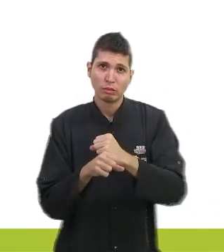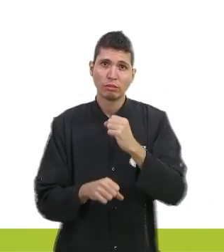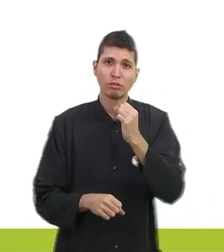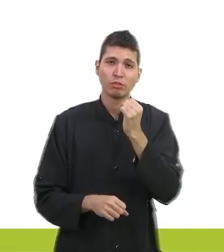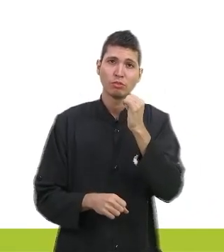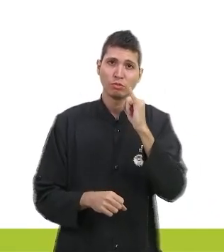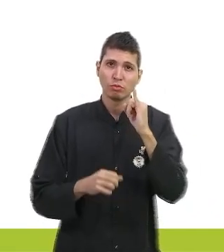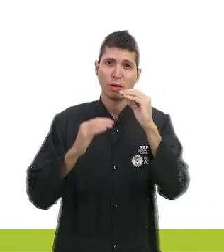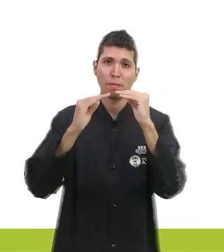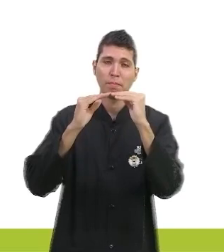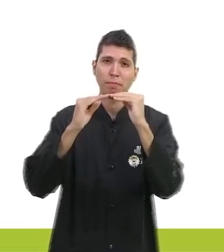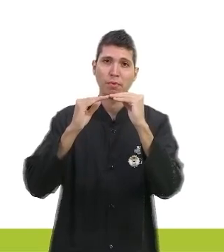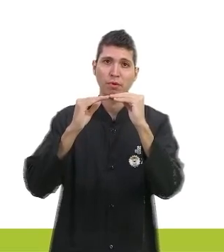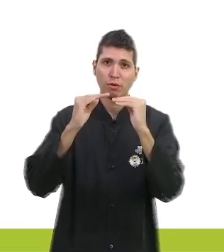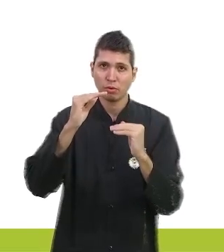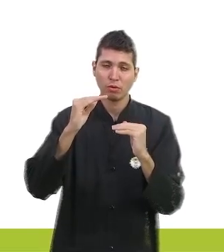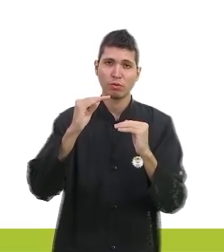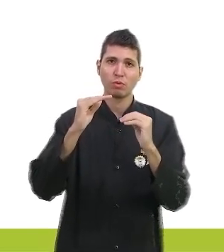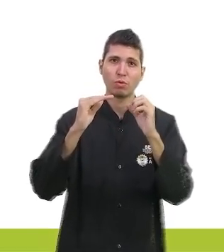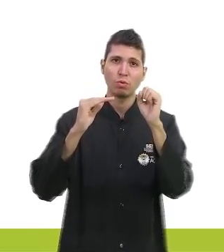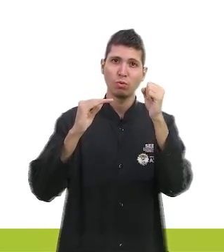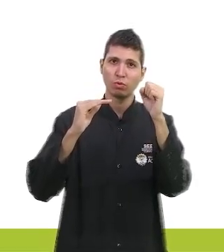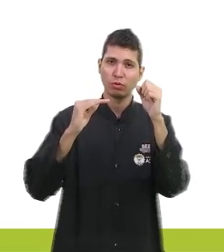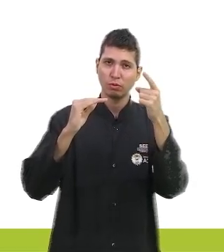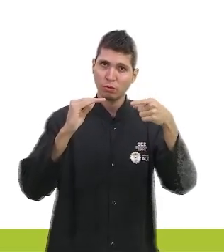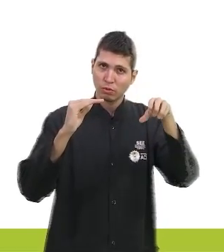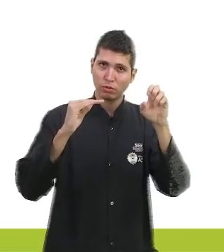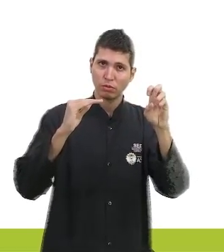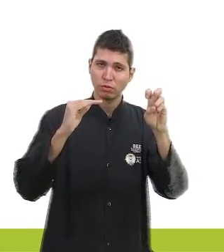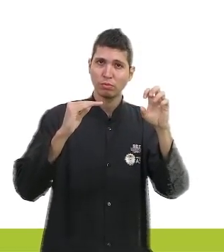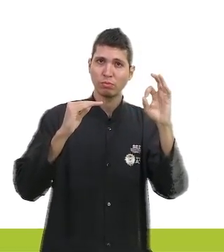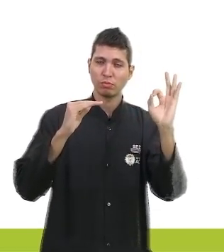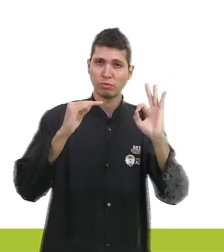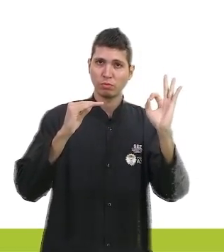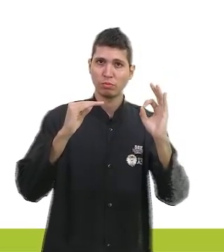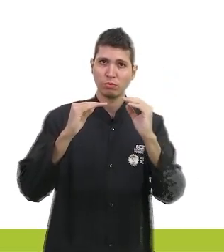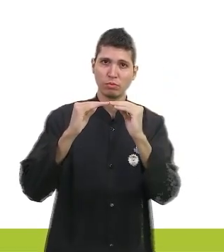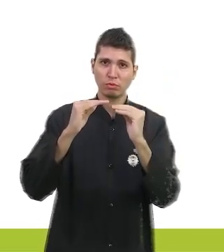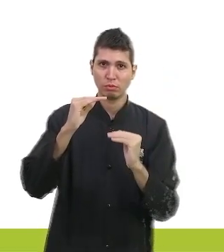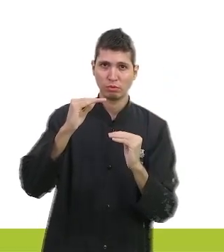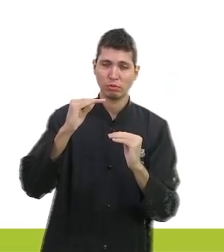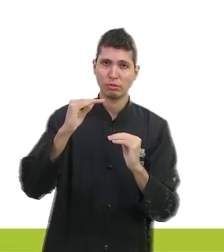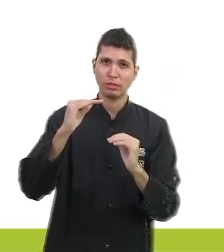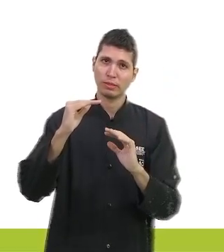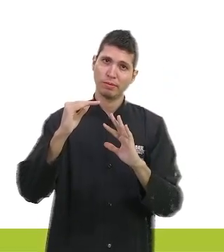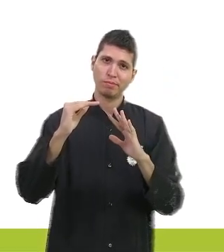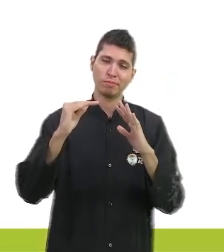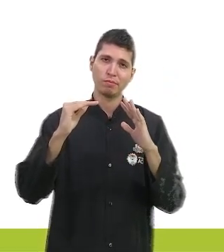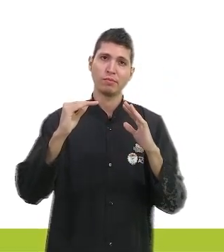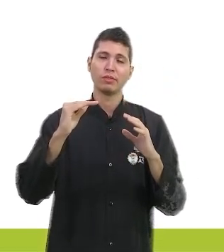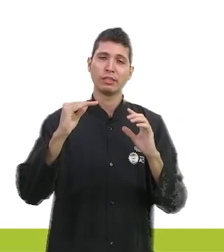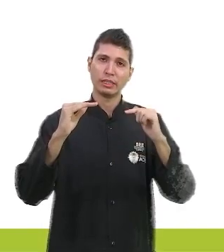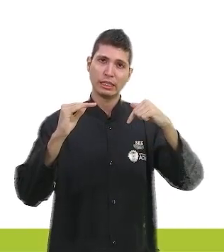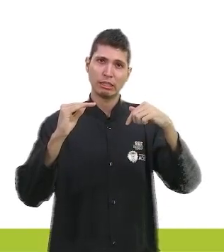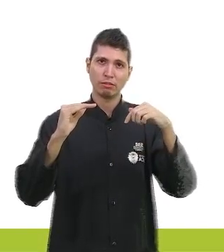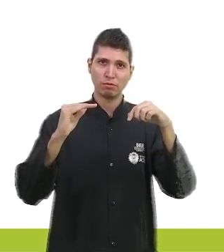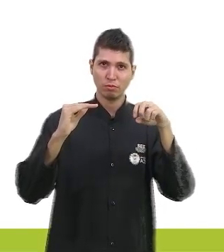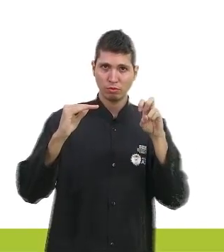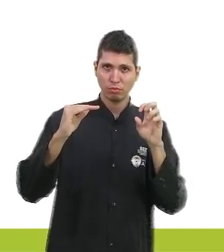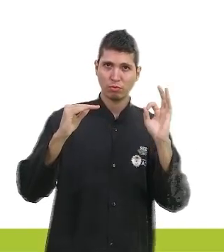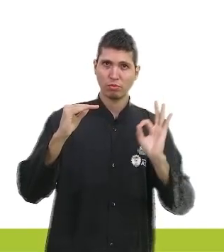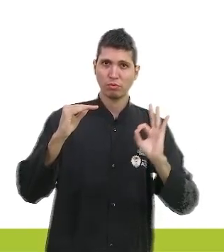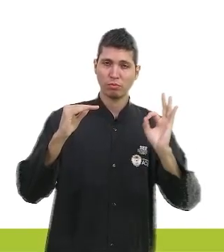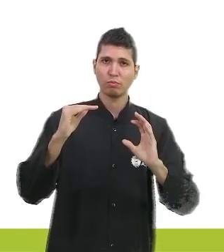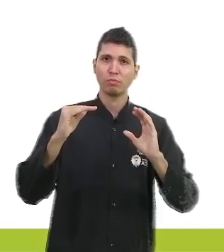abaixo de 8,5% ao ano a Selic, seria 70% da Selic, mais 0